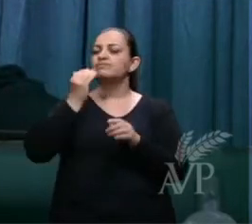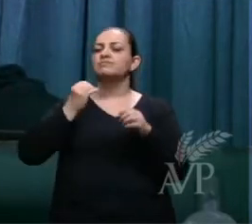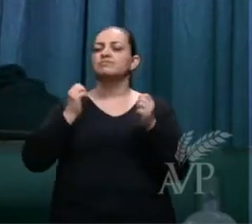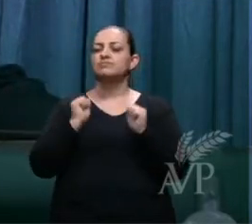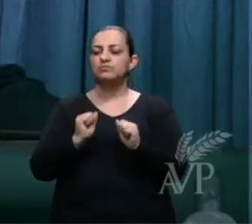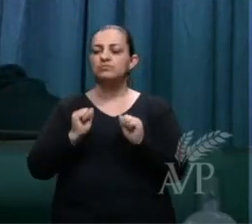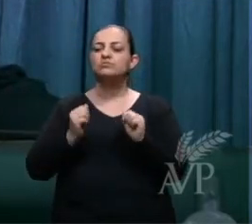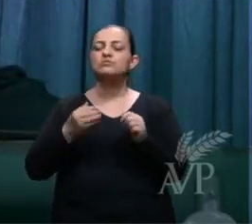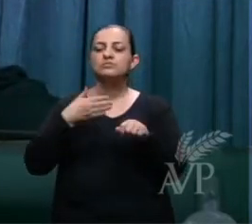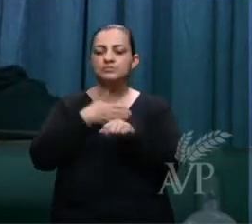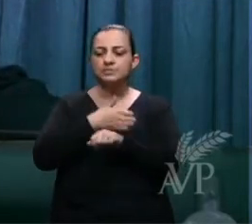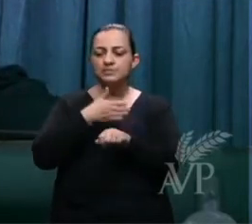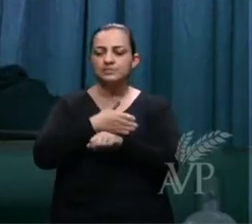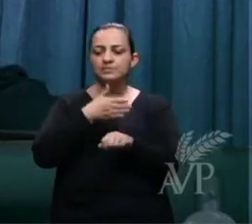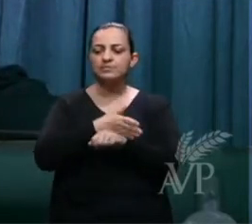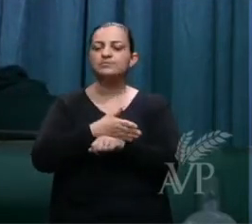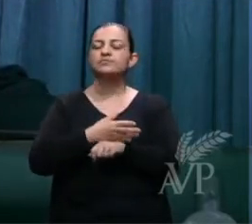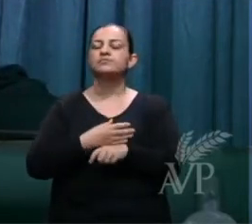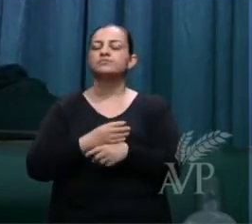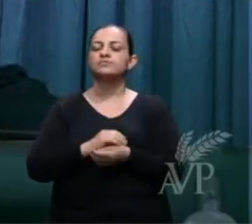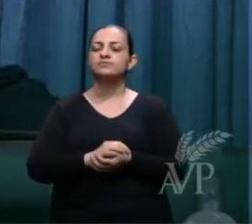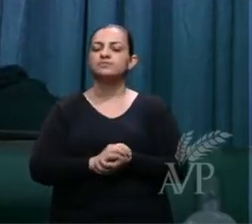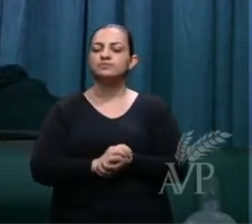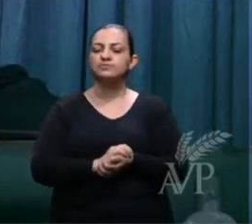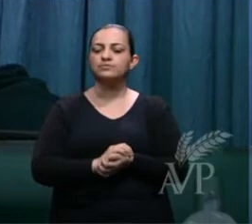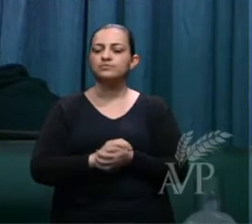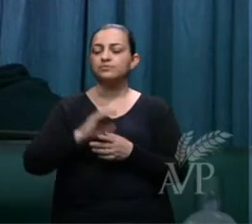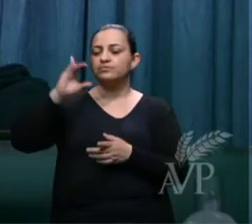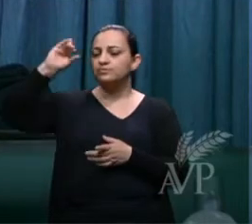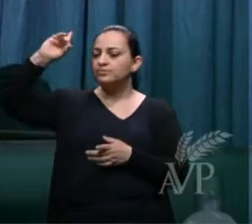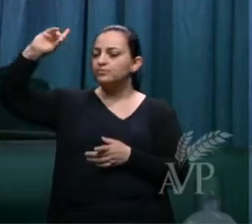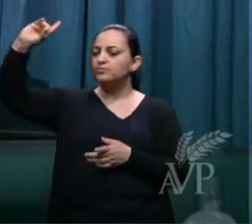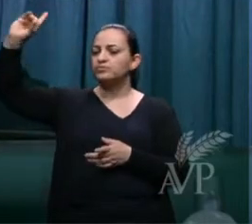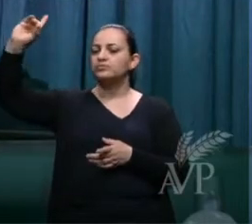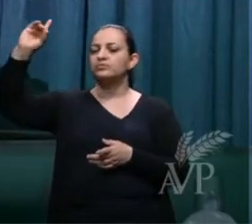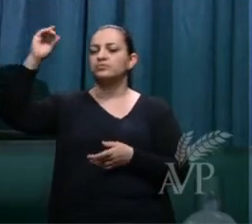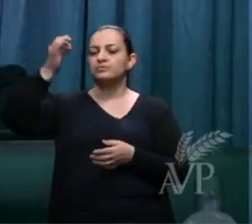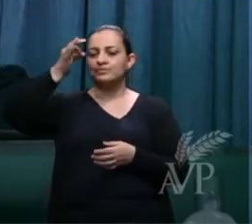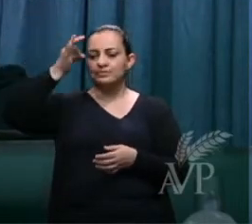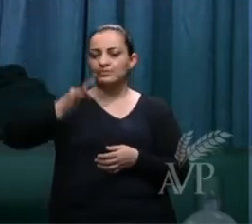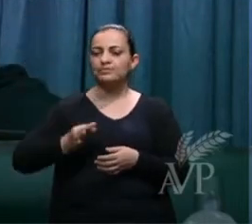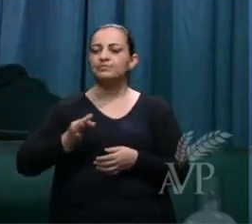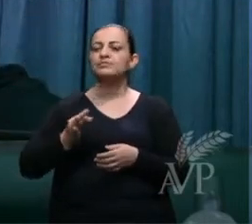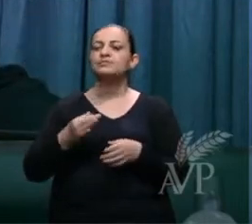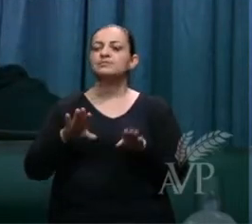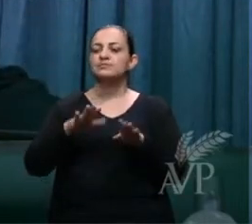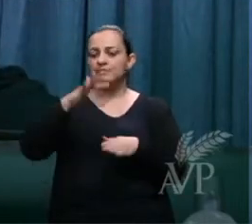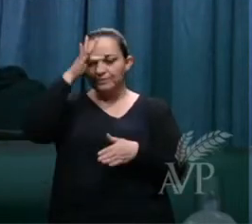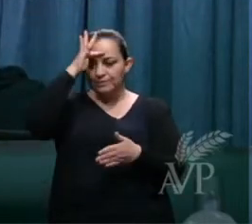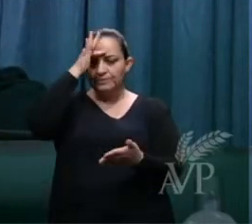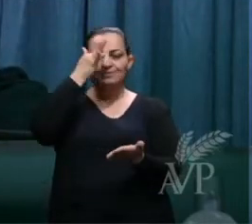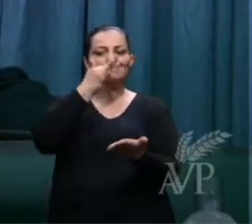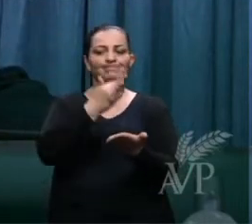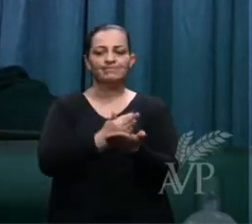convicção de Deus, àquela convicção, àquela fé.